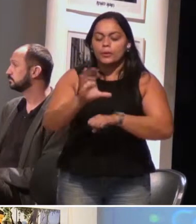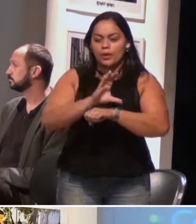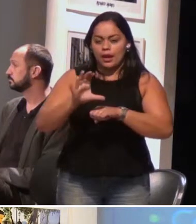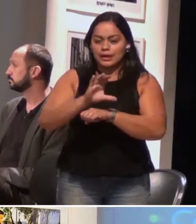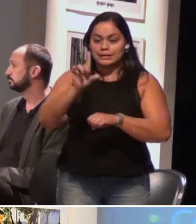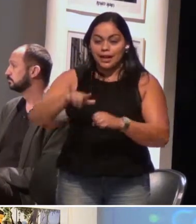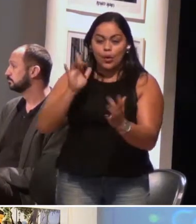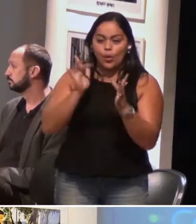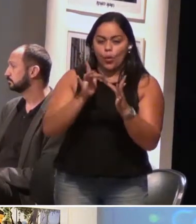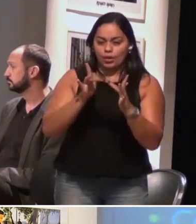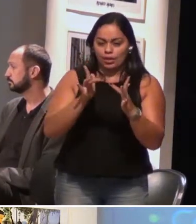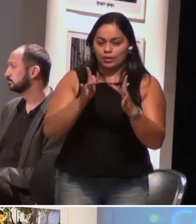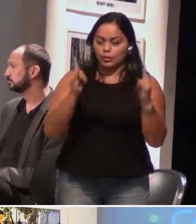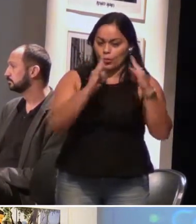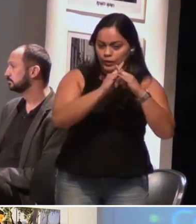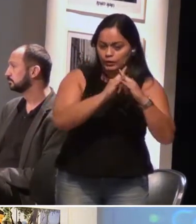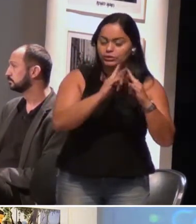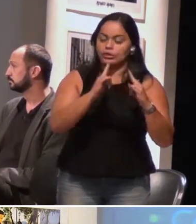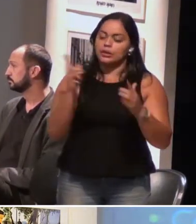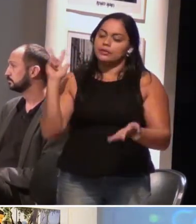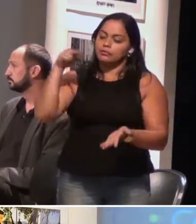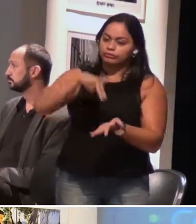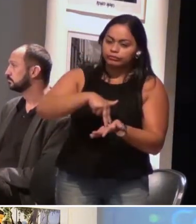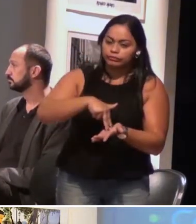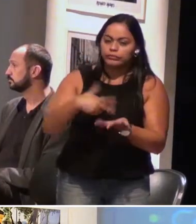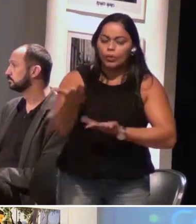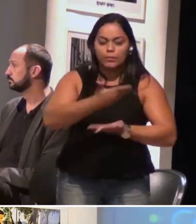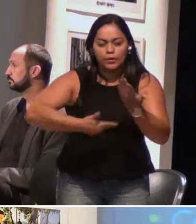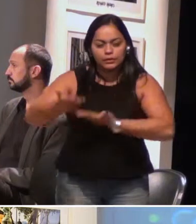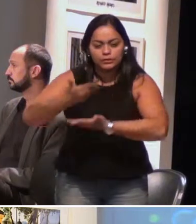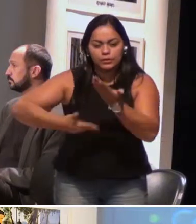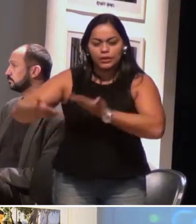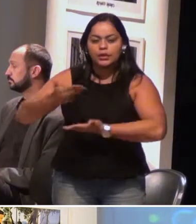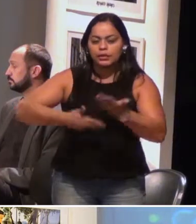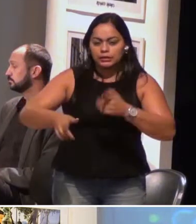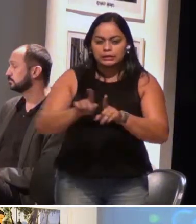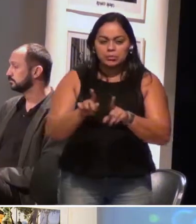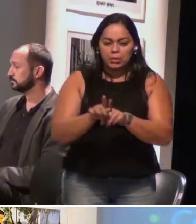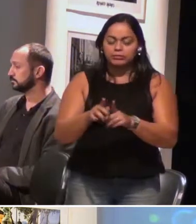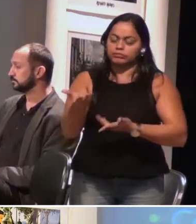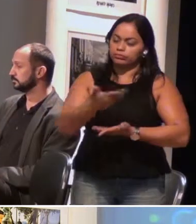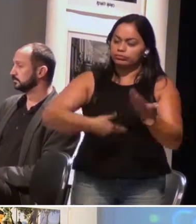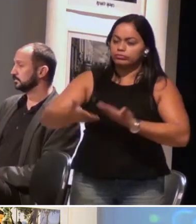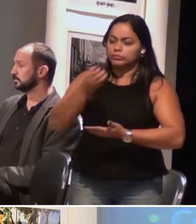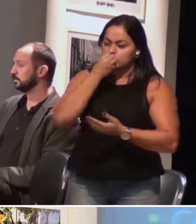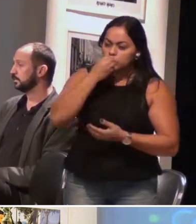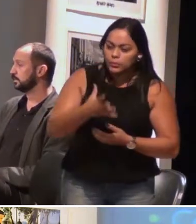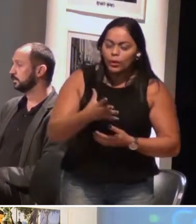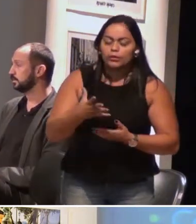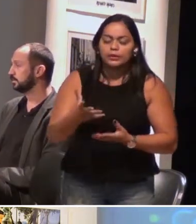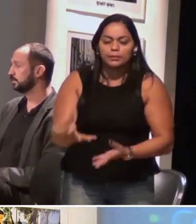contato direto com o INES. A gente vinha aqui compartilhar, fazer essas trocas, e também receber a